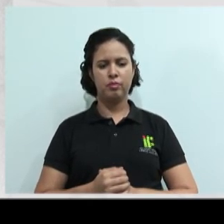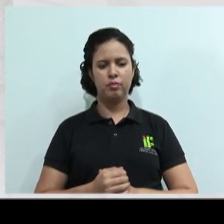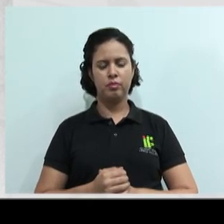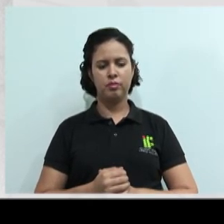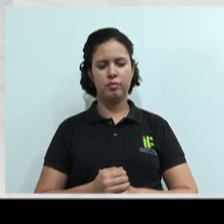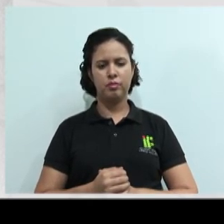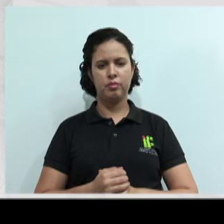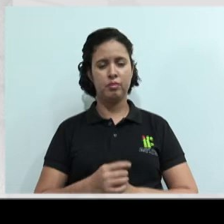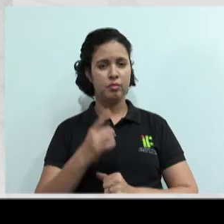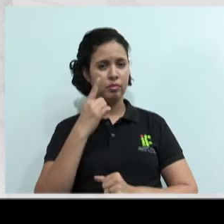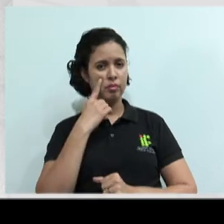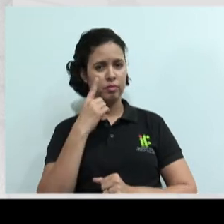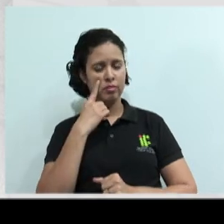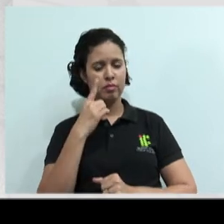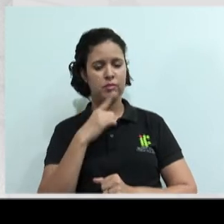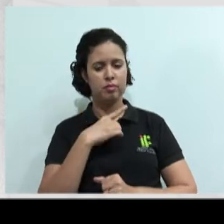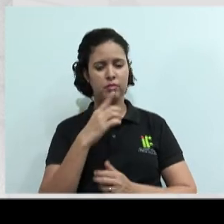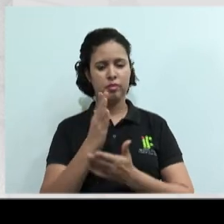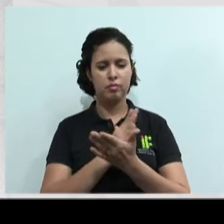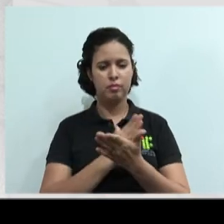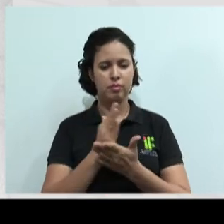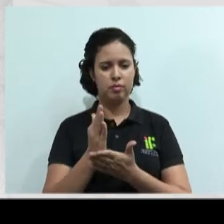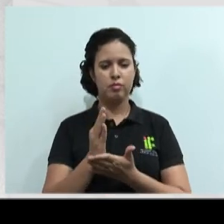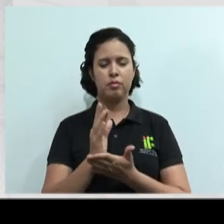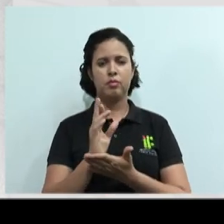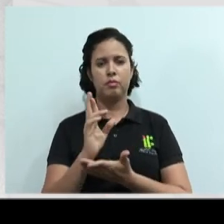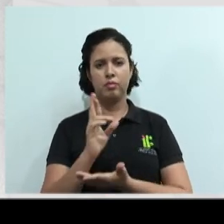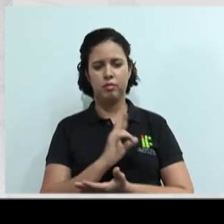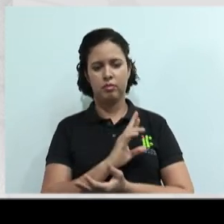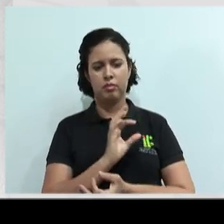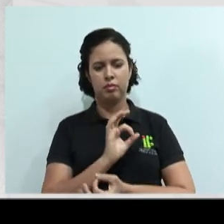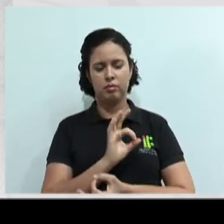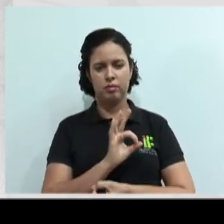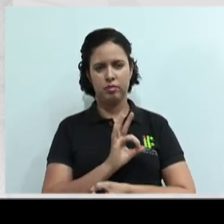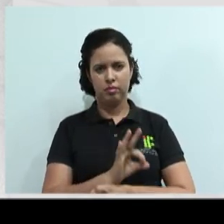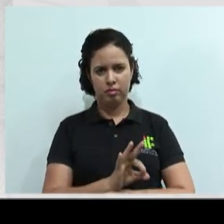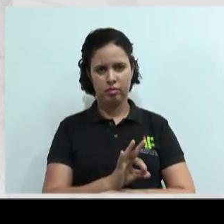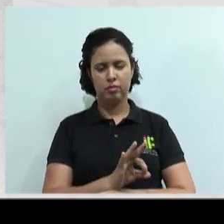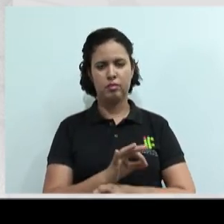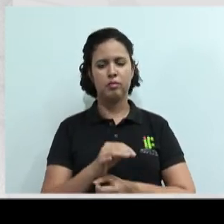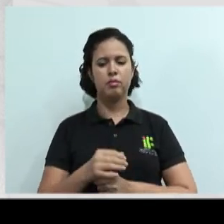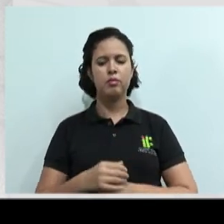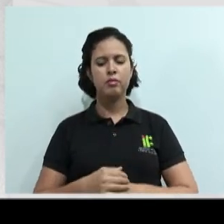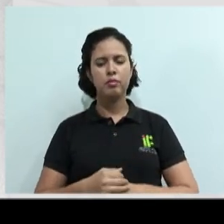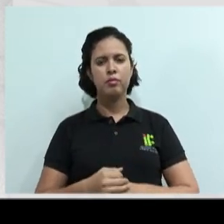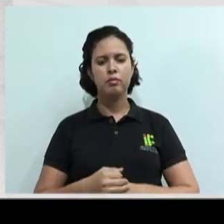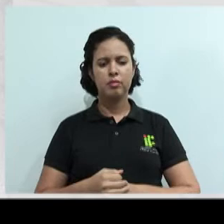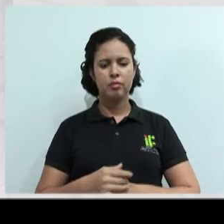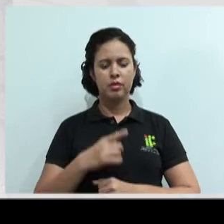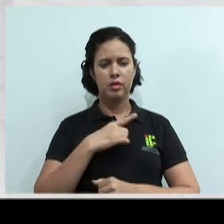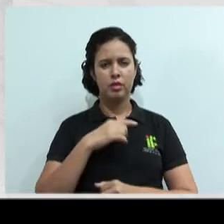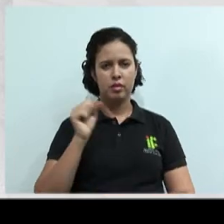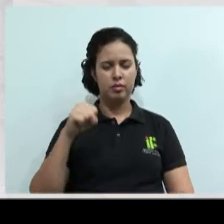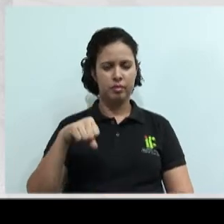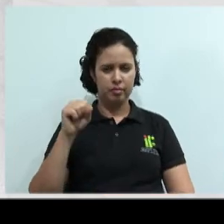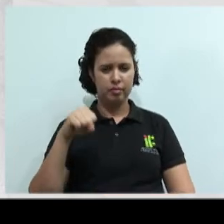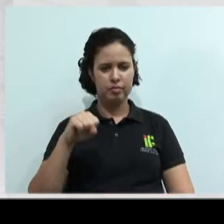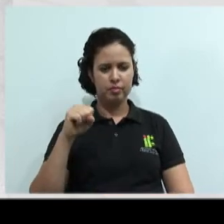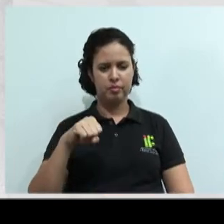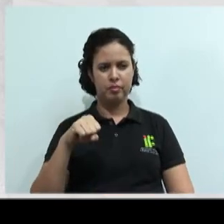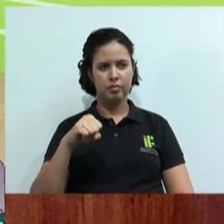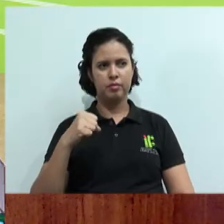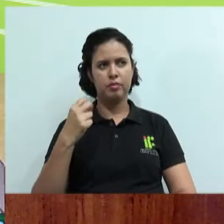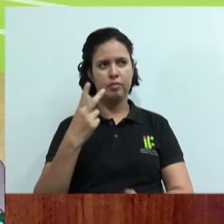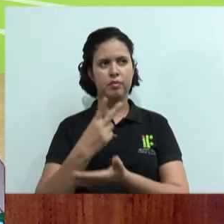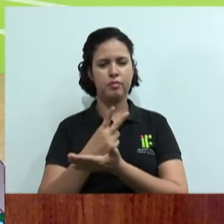aí se nós tivemos algumas respostas, alguma participação de alunos nessa questão 4. Tivemos sim, professor. Eu vou